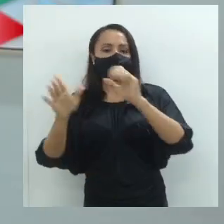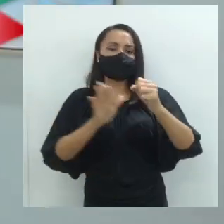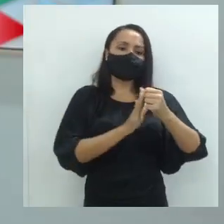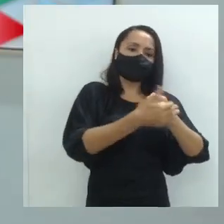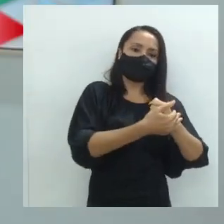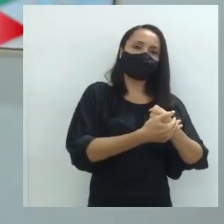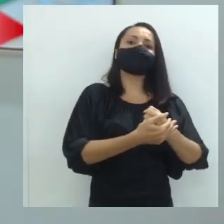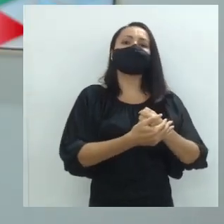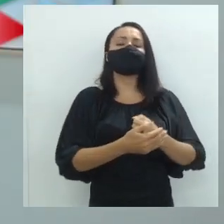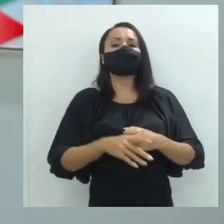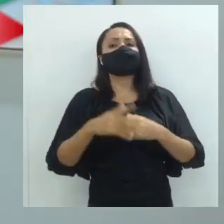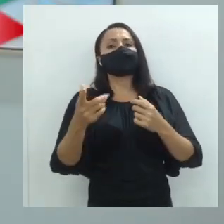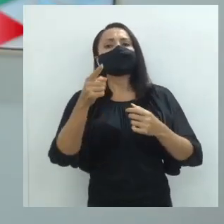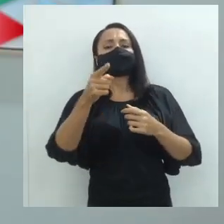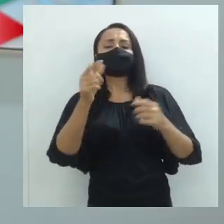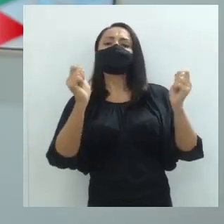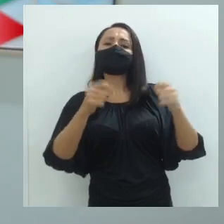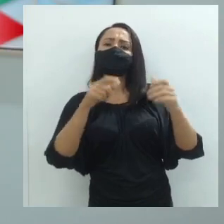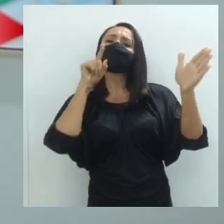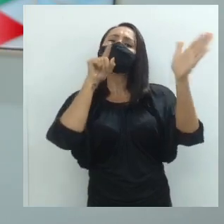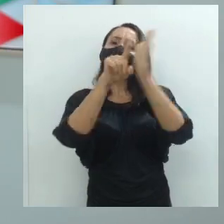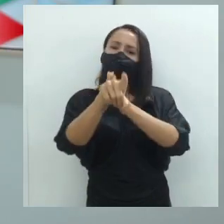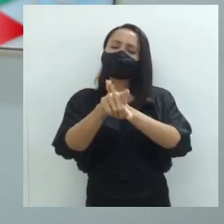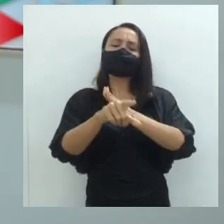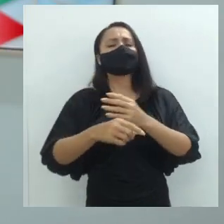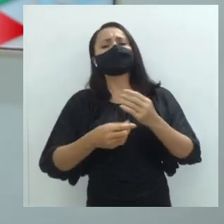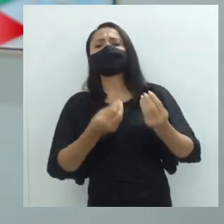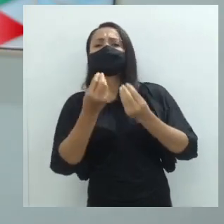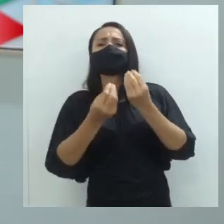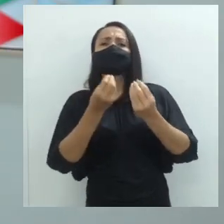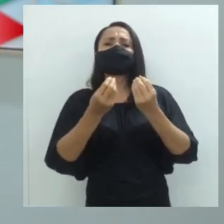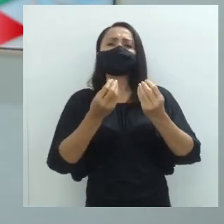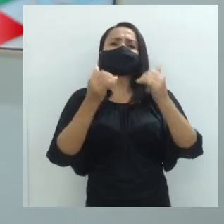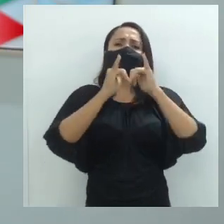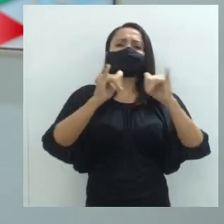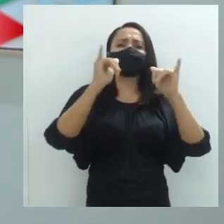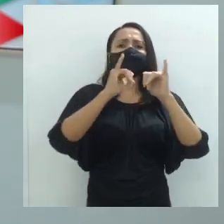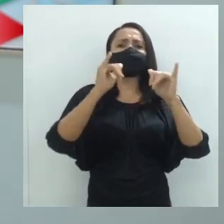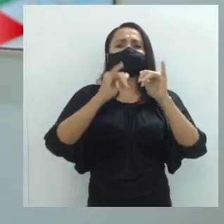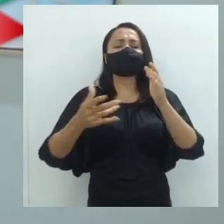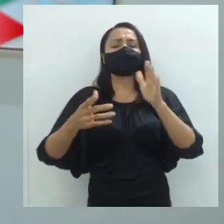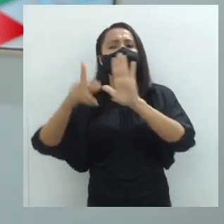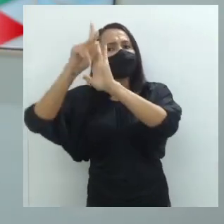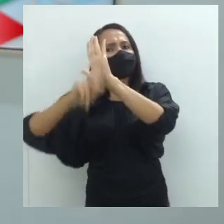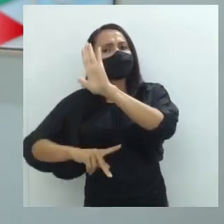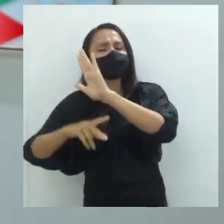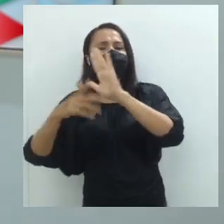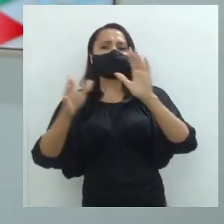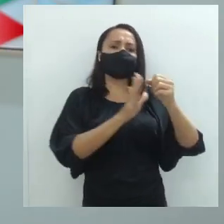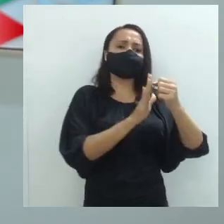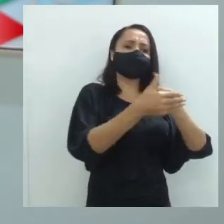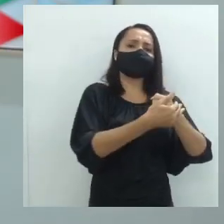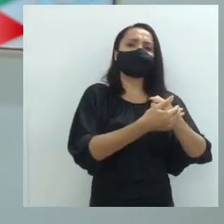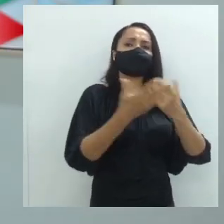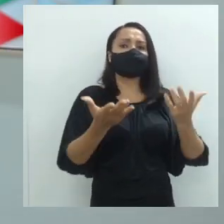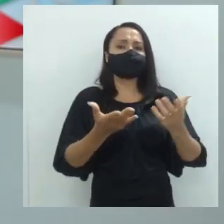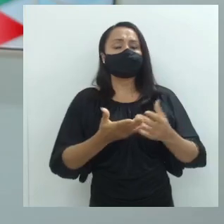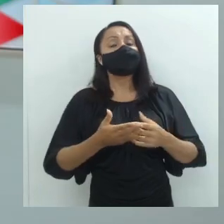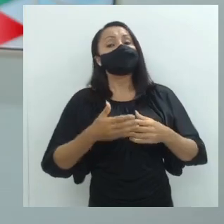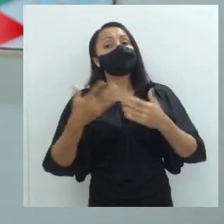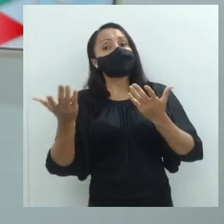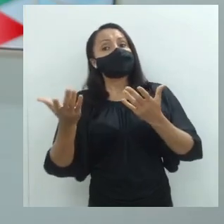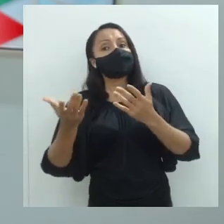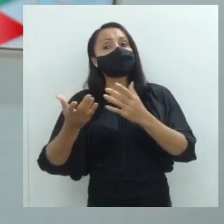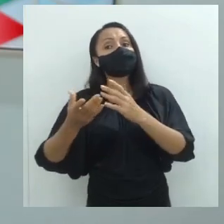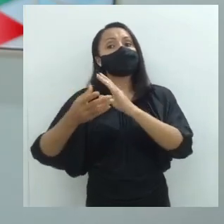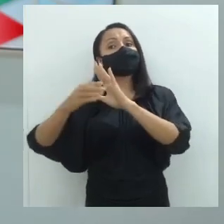claro, e vocês podem me perguntar o que são informações explícitas e implícitas? E eu já adianto, explícitas